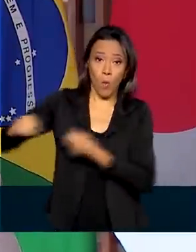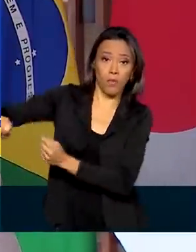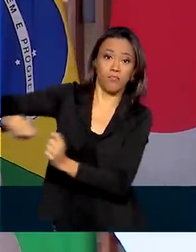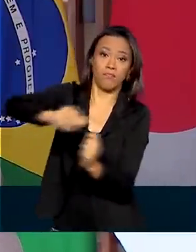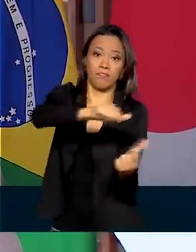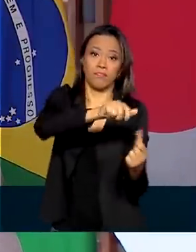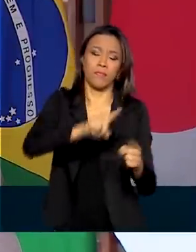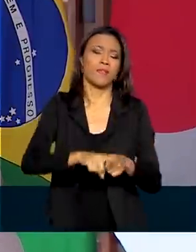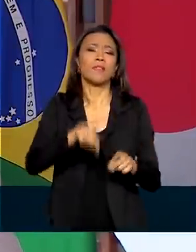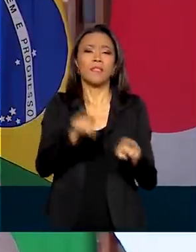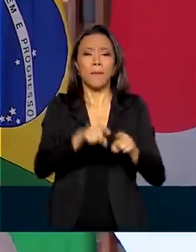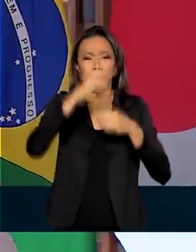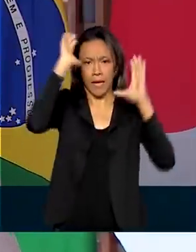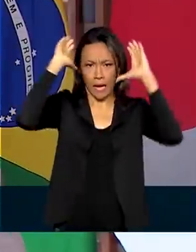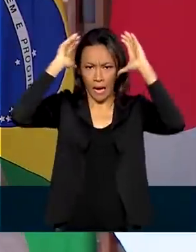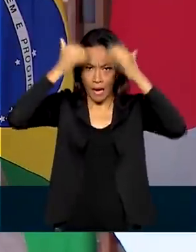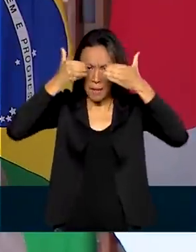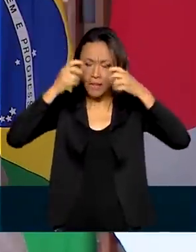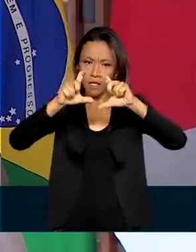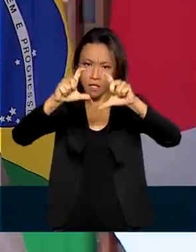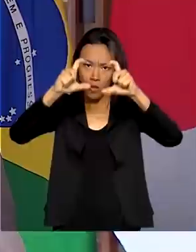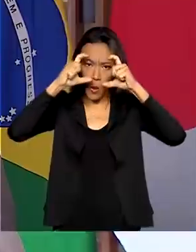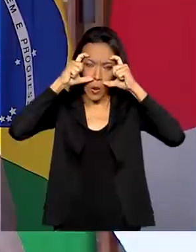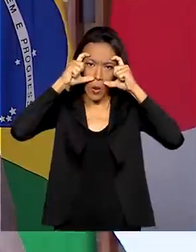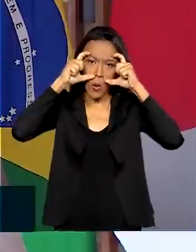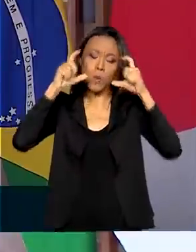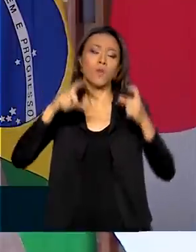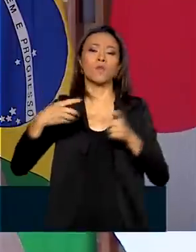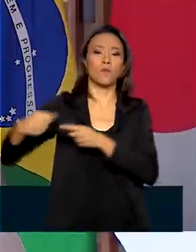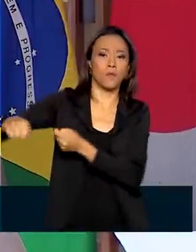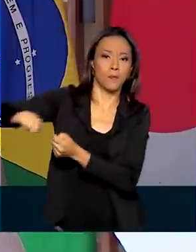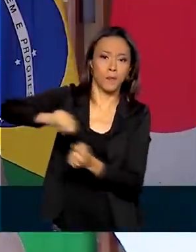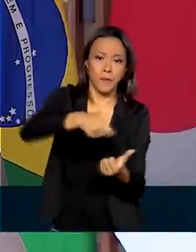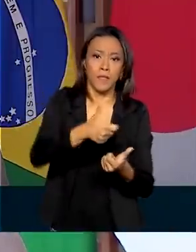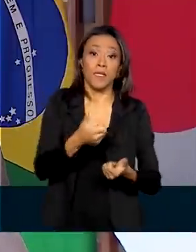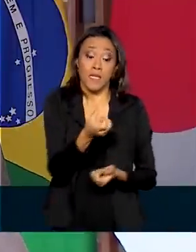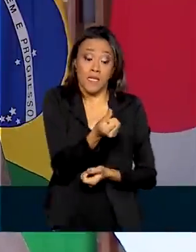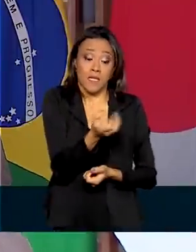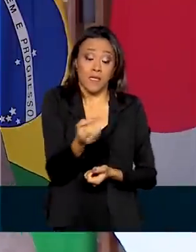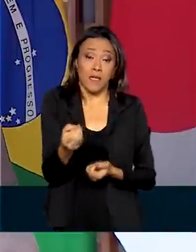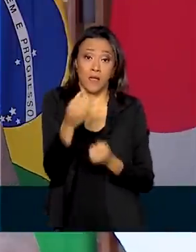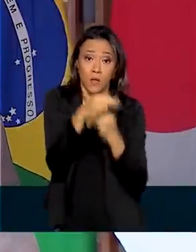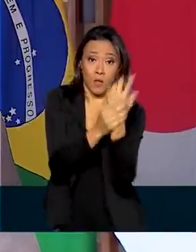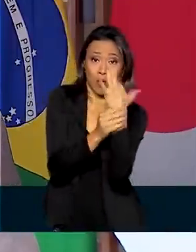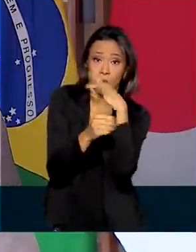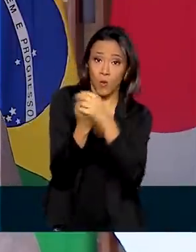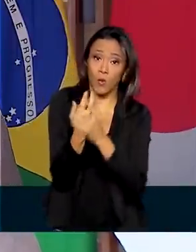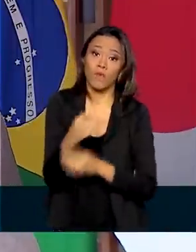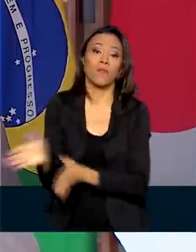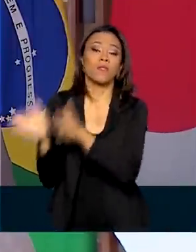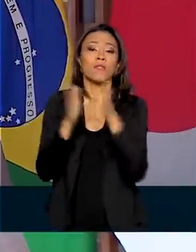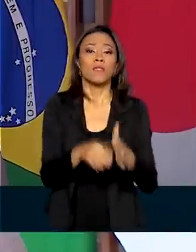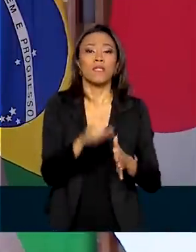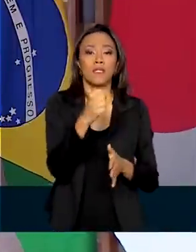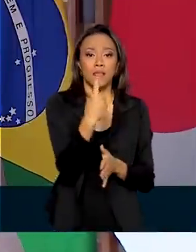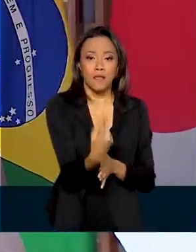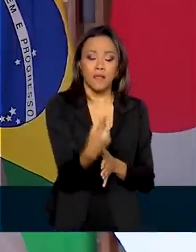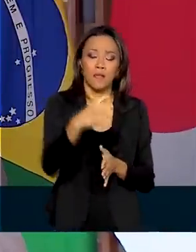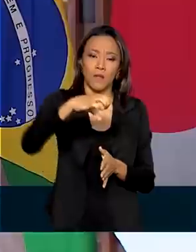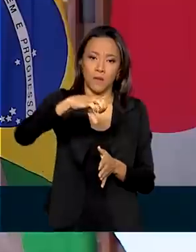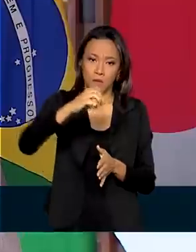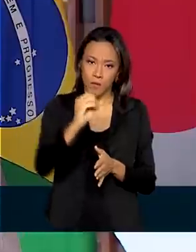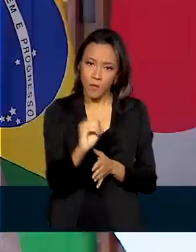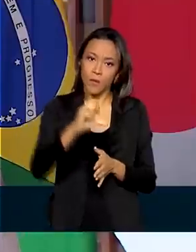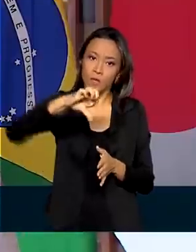capacetes, incluindo óculos de proteção com lanterna e carregador, 600 pares de luvas de proteção e 109 purificadores de água.